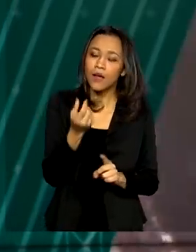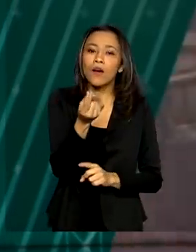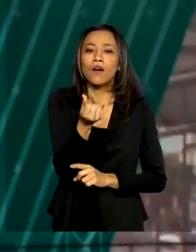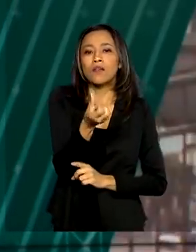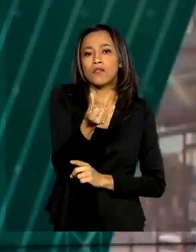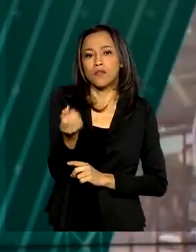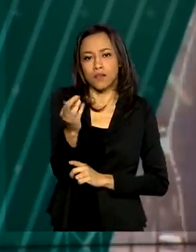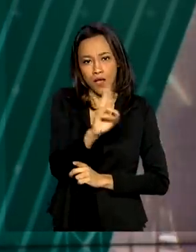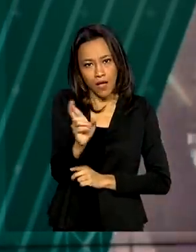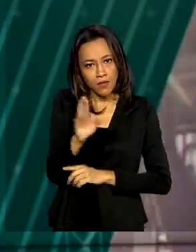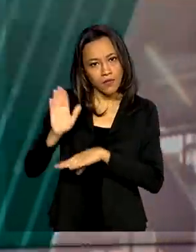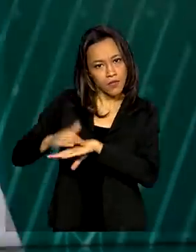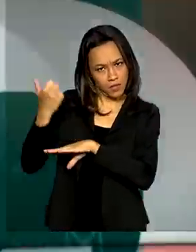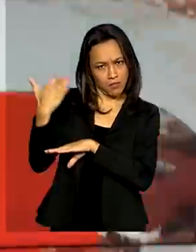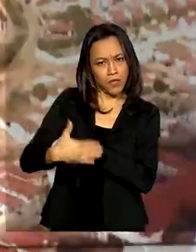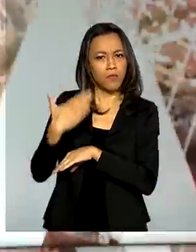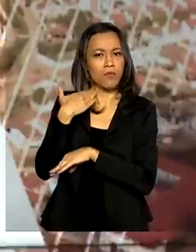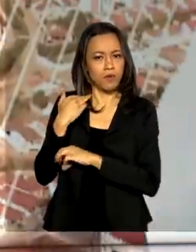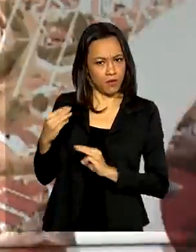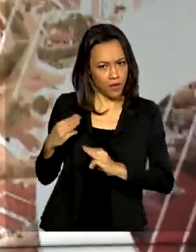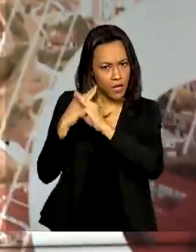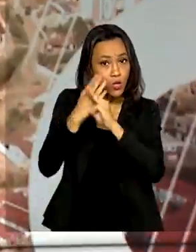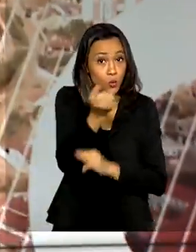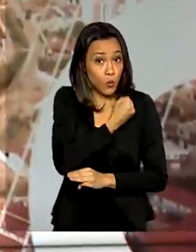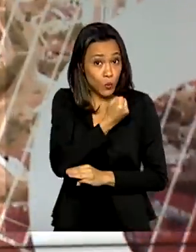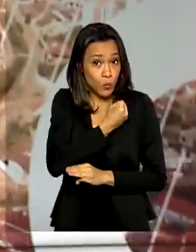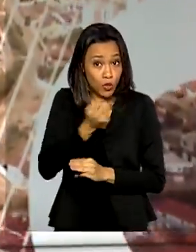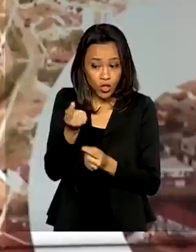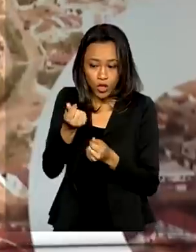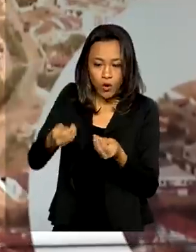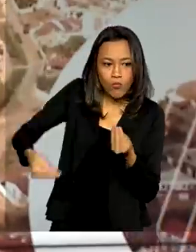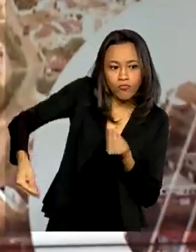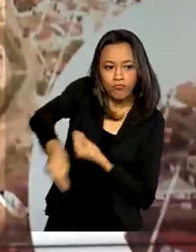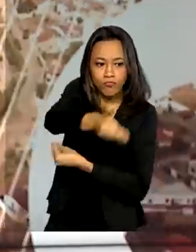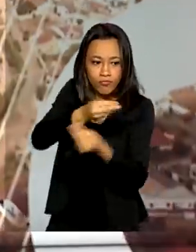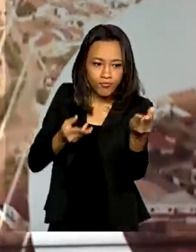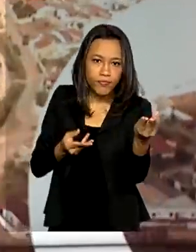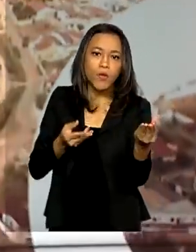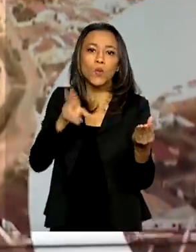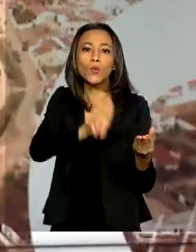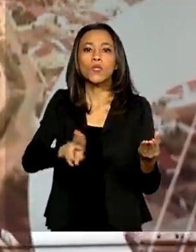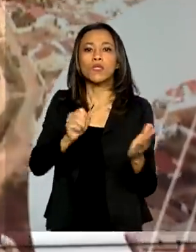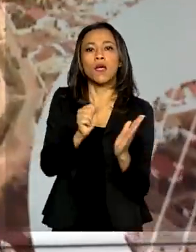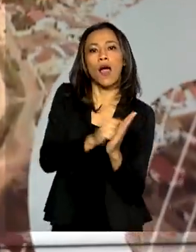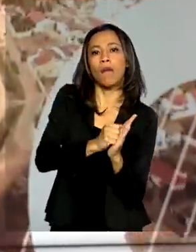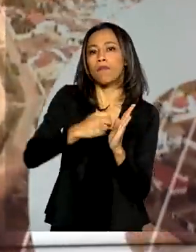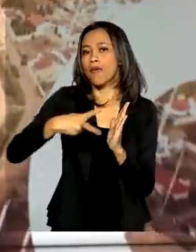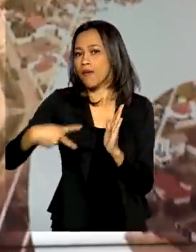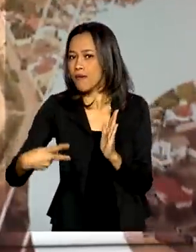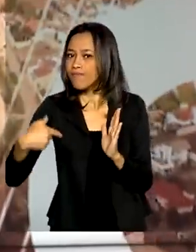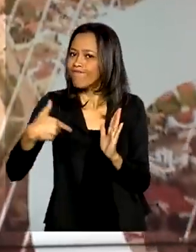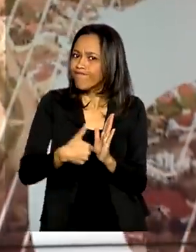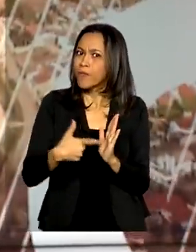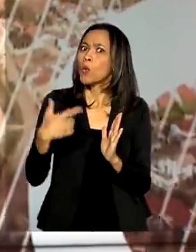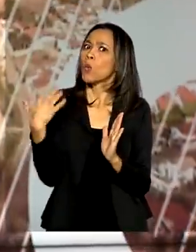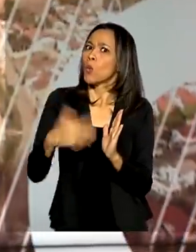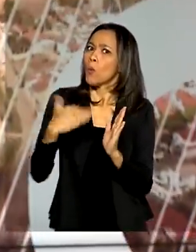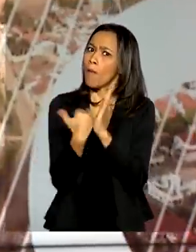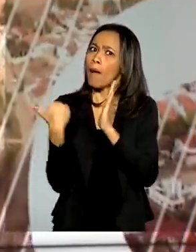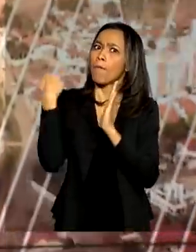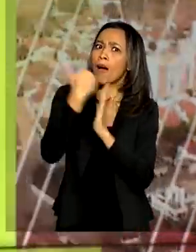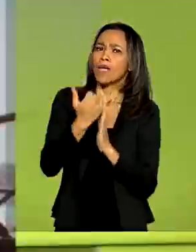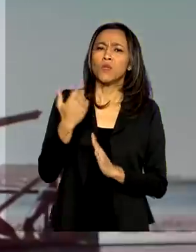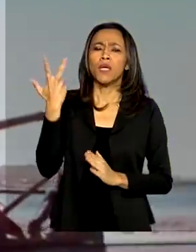reais. Segundo a Caixa Econômica Federal, o número de transações feitas pelo aplicativo Caixa Tem supera o número de